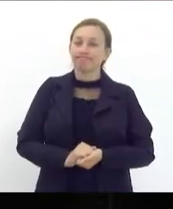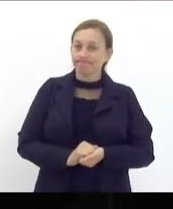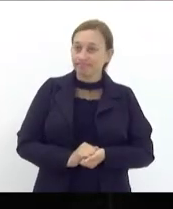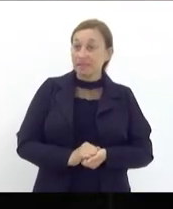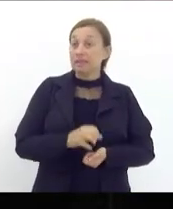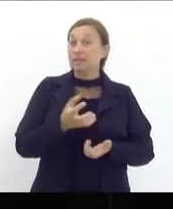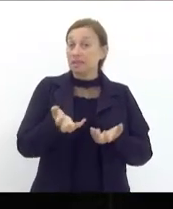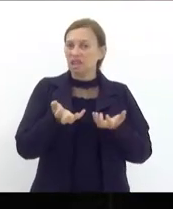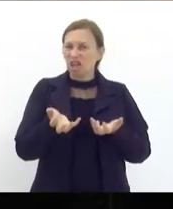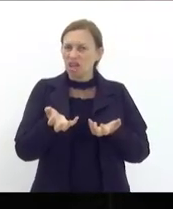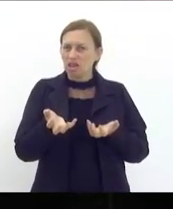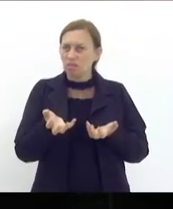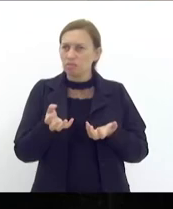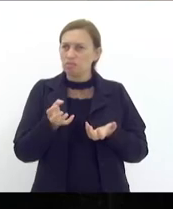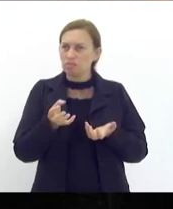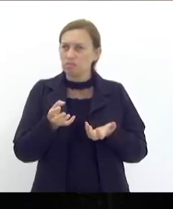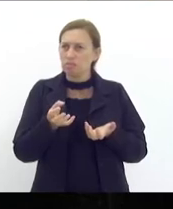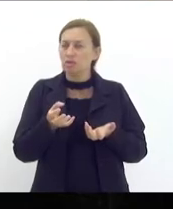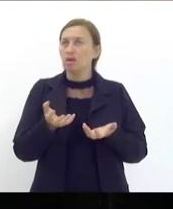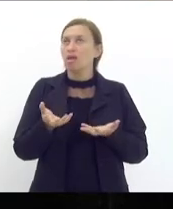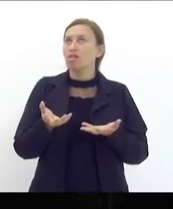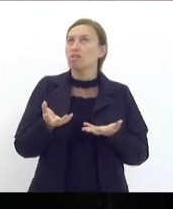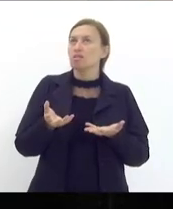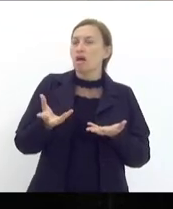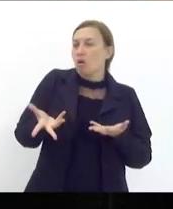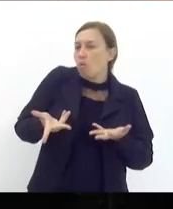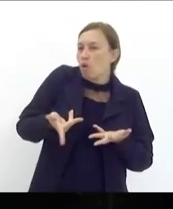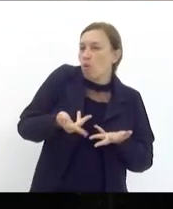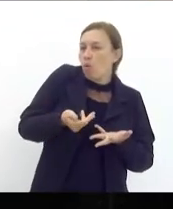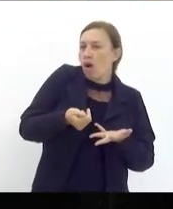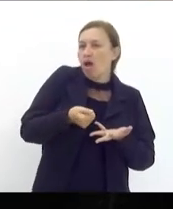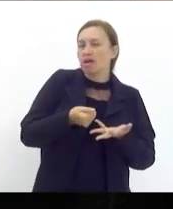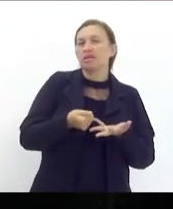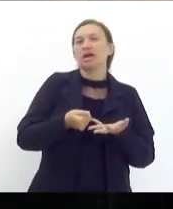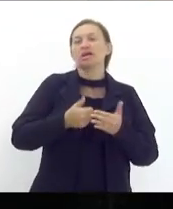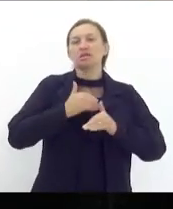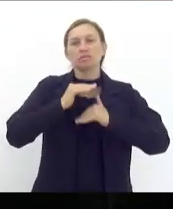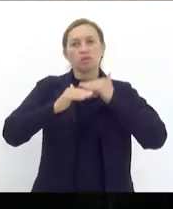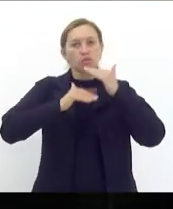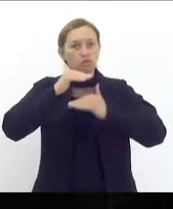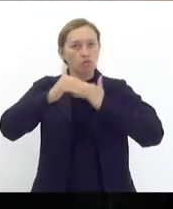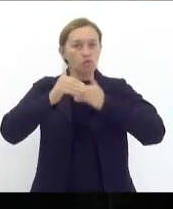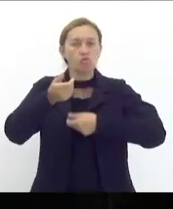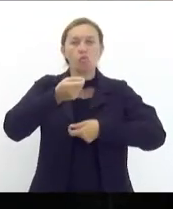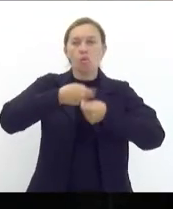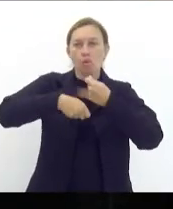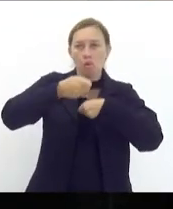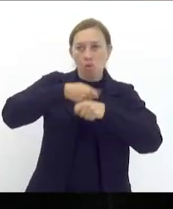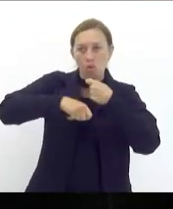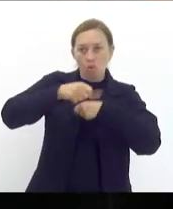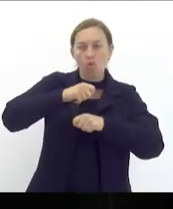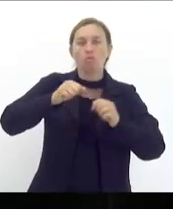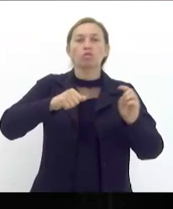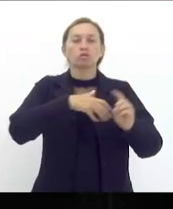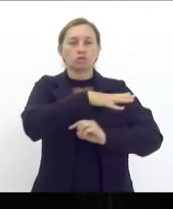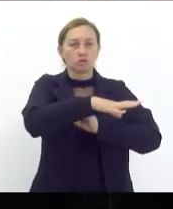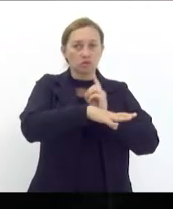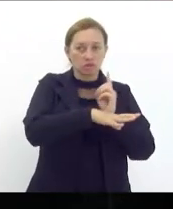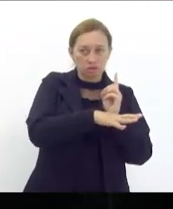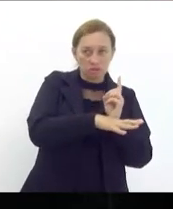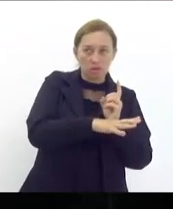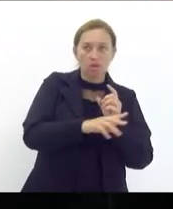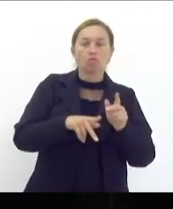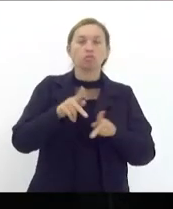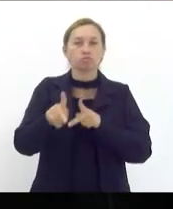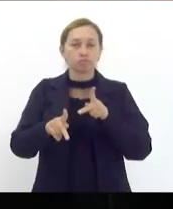quisermos dar uma efetiva contribuição para o desenvolvimento econômico e social da nossa